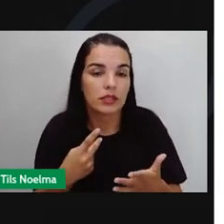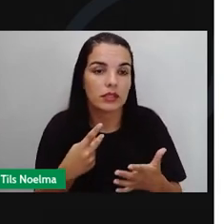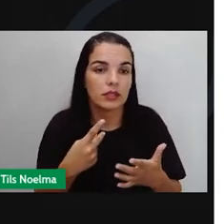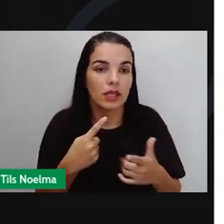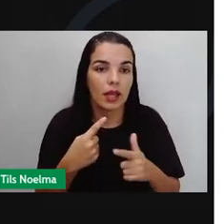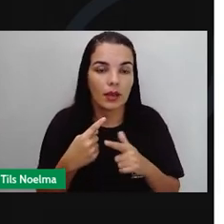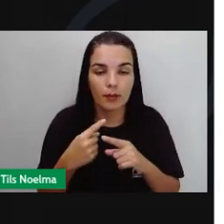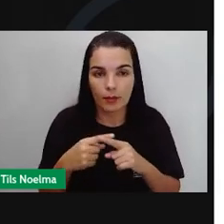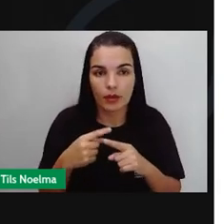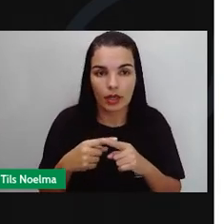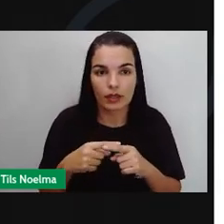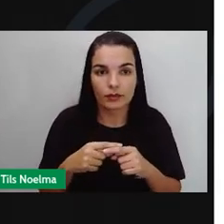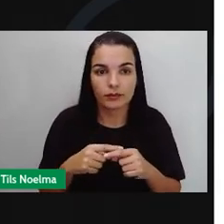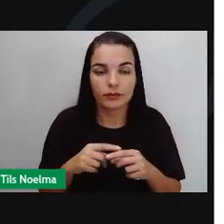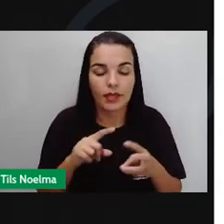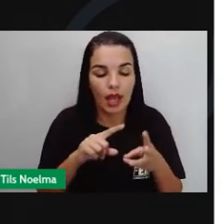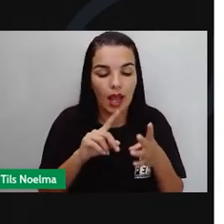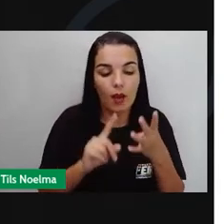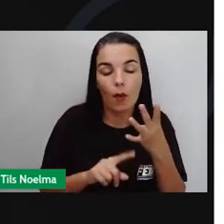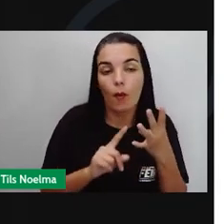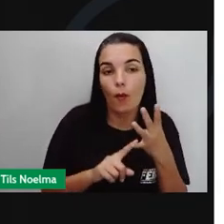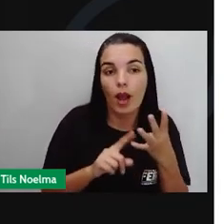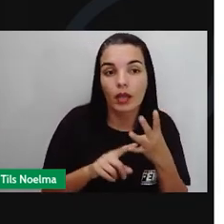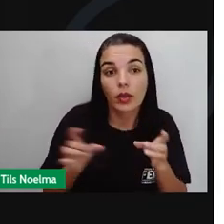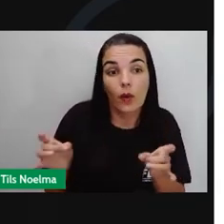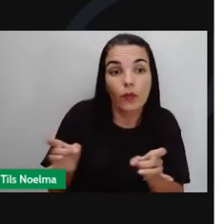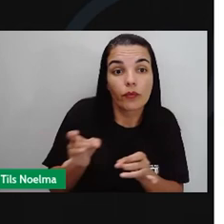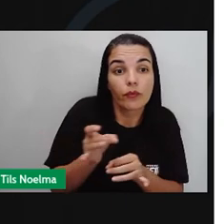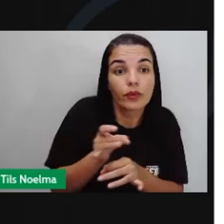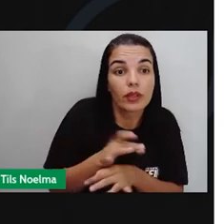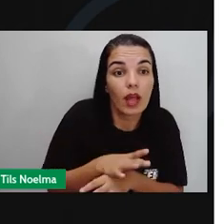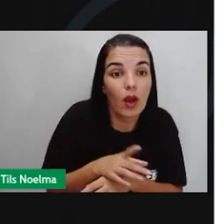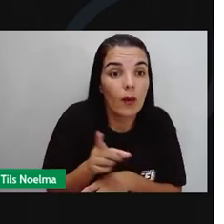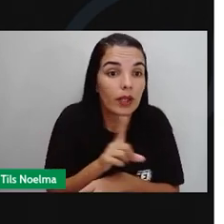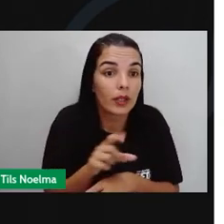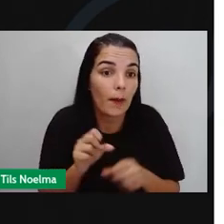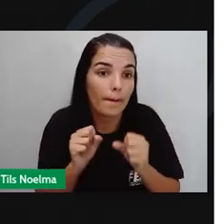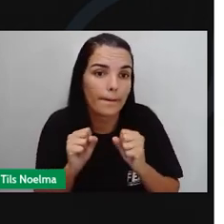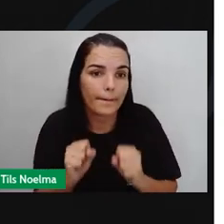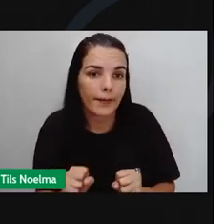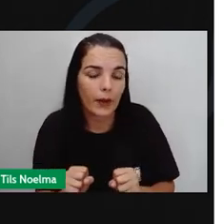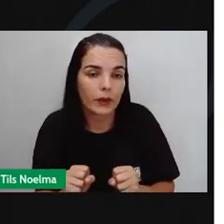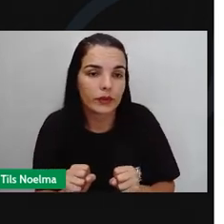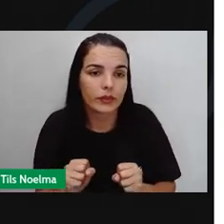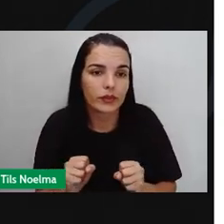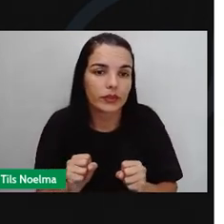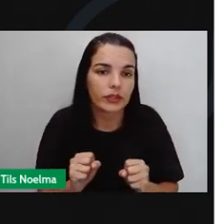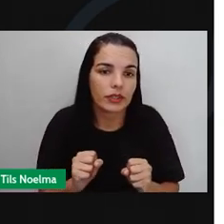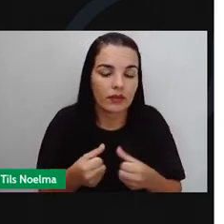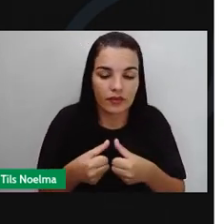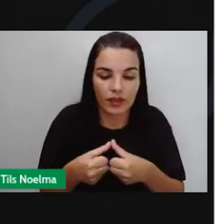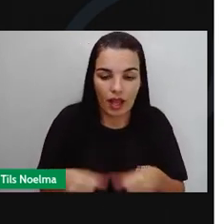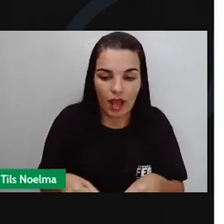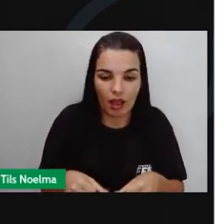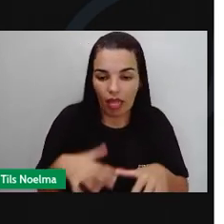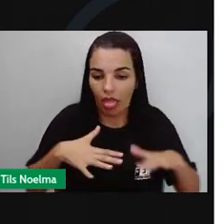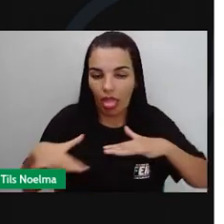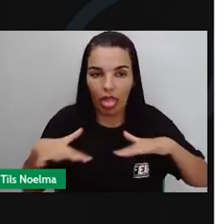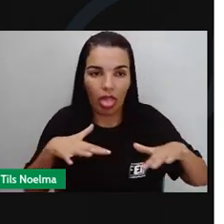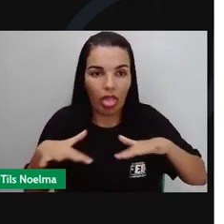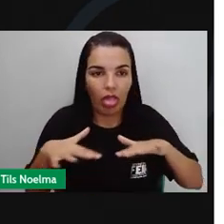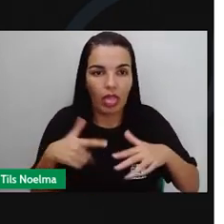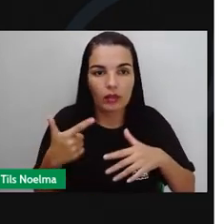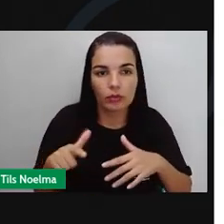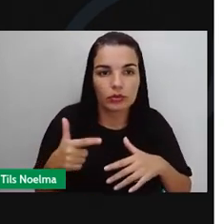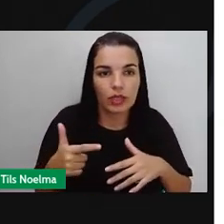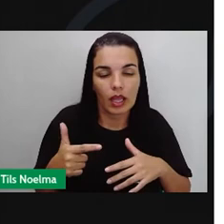aconteceu. E depois, por último, um final. Porque não pode ficar esse texto boiando sem um final. Sem